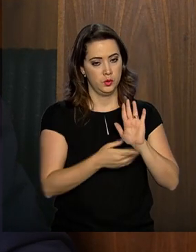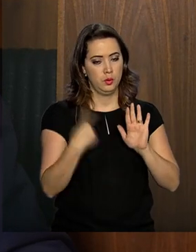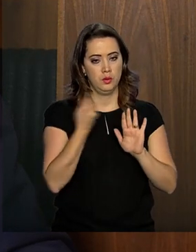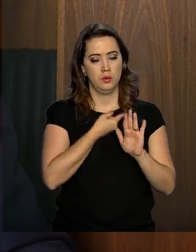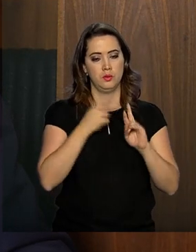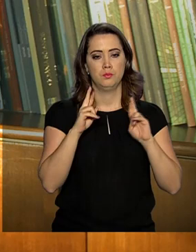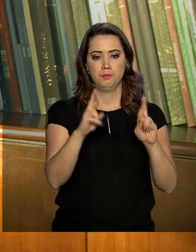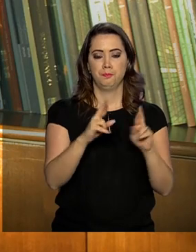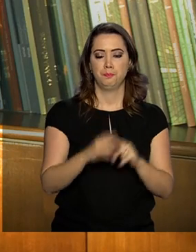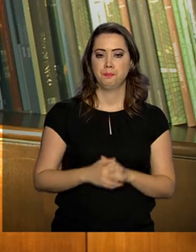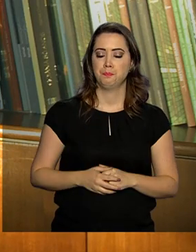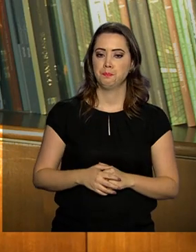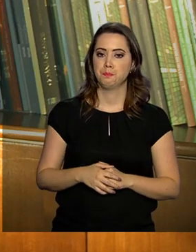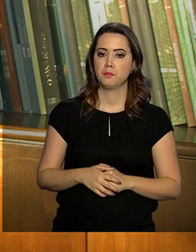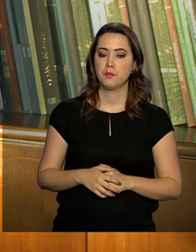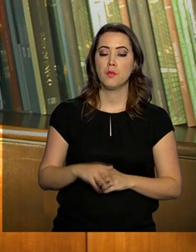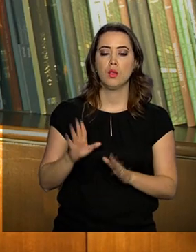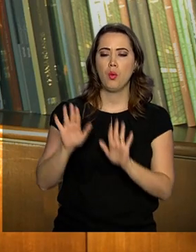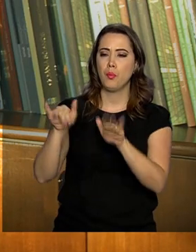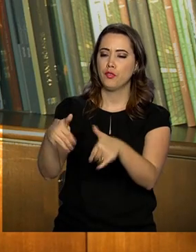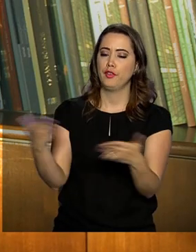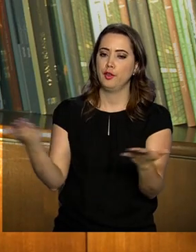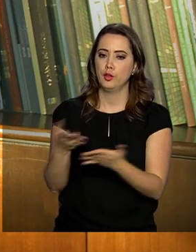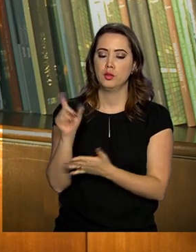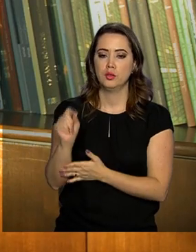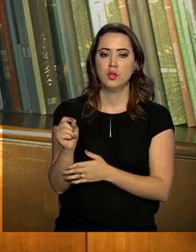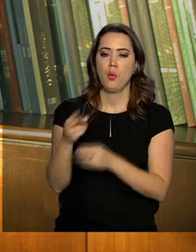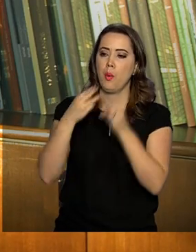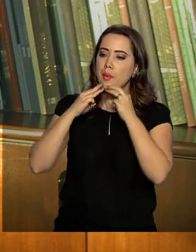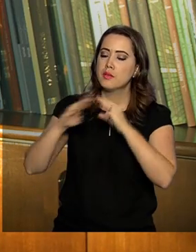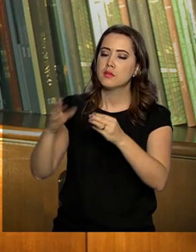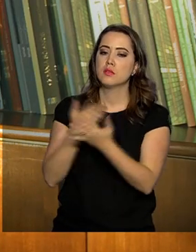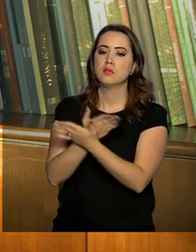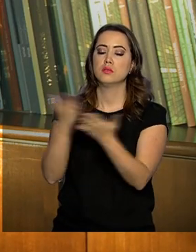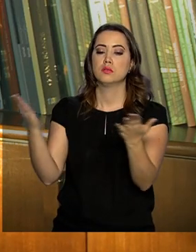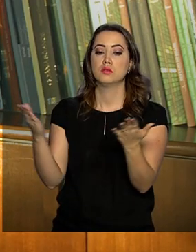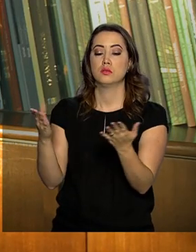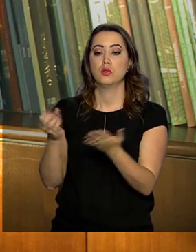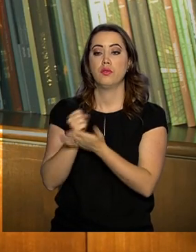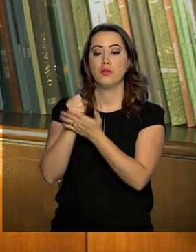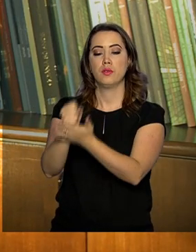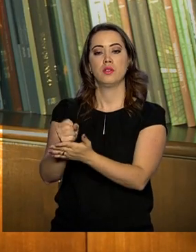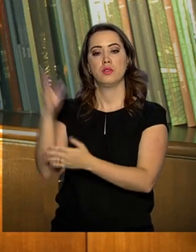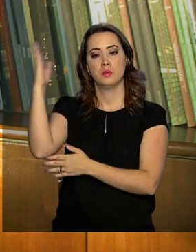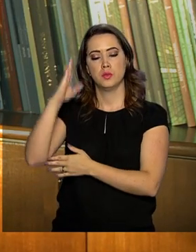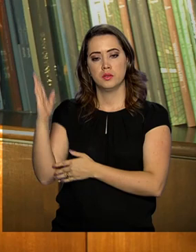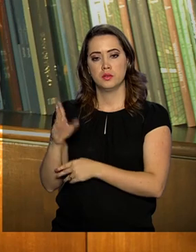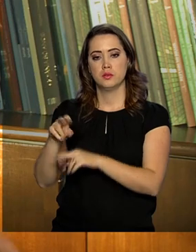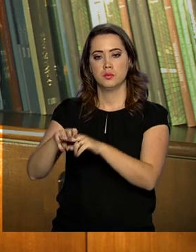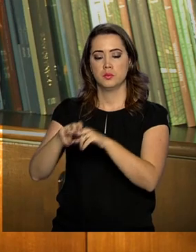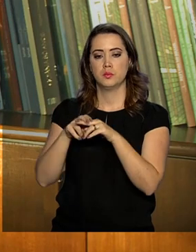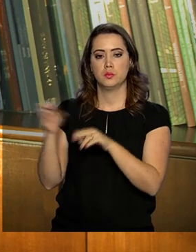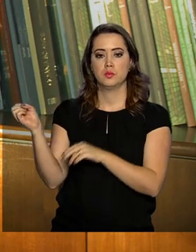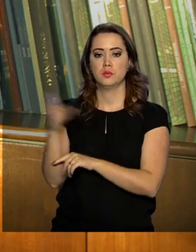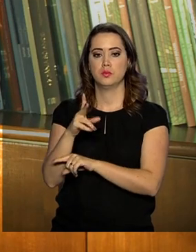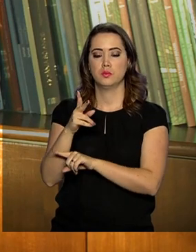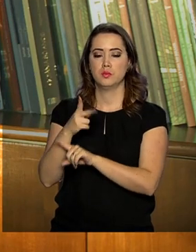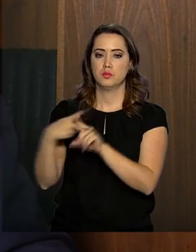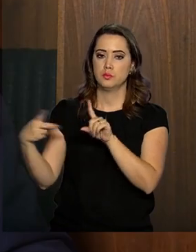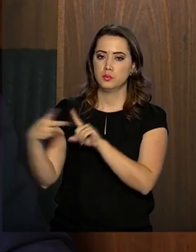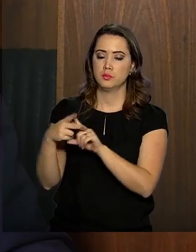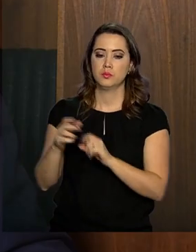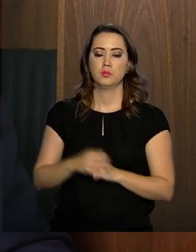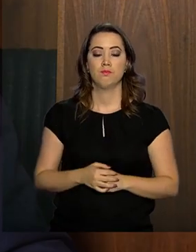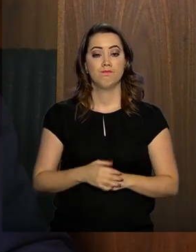Esse é o nosso sentimento. Só para finalizar, secretário, qual mensagem o senhor deixaria aos brasileiros em relação à Nova Previdência?